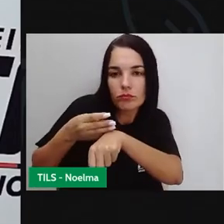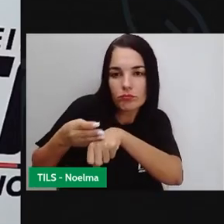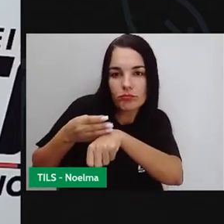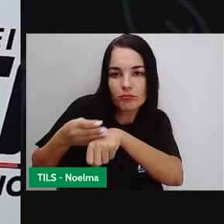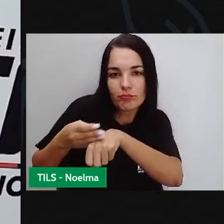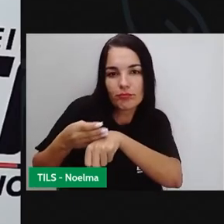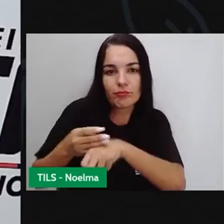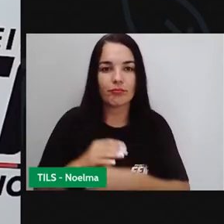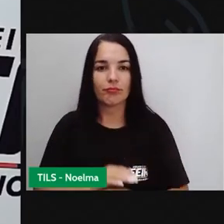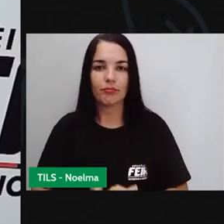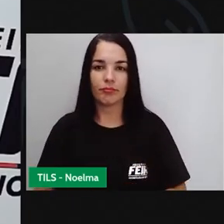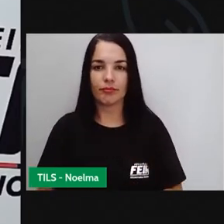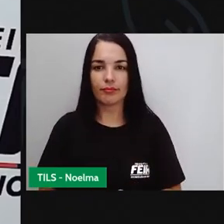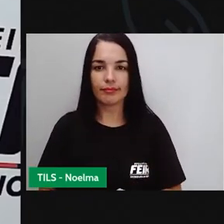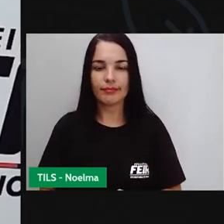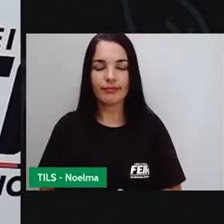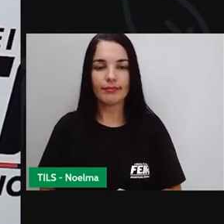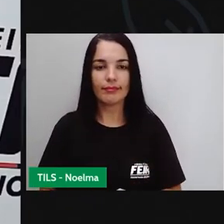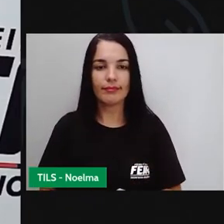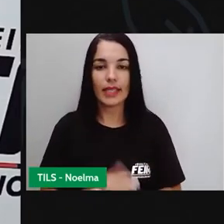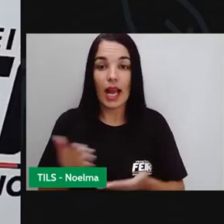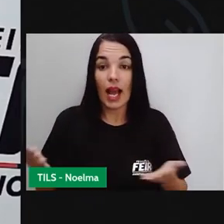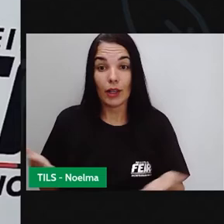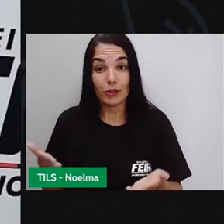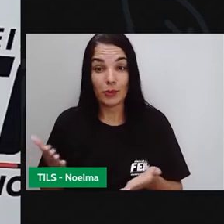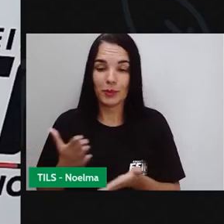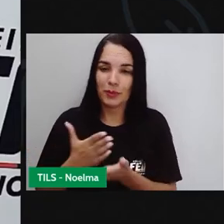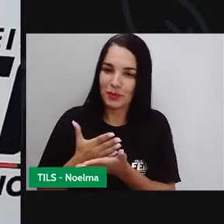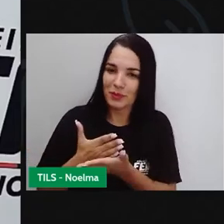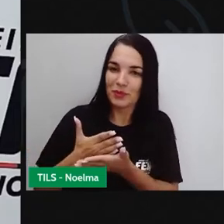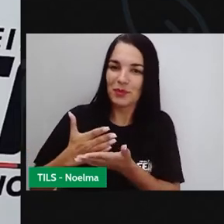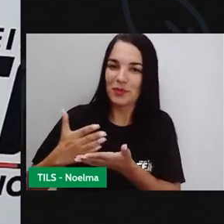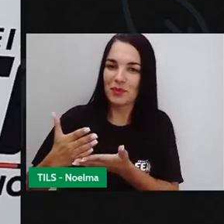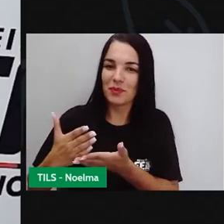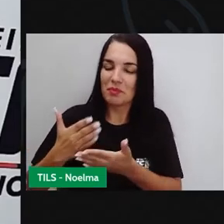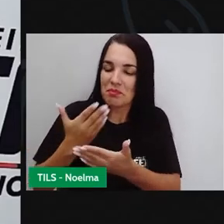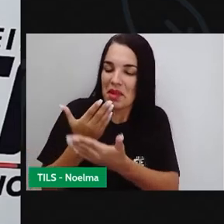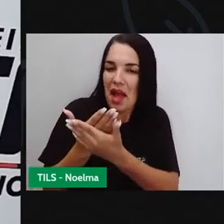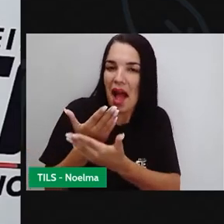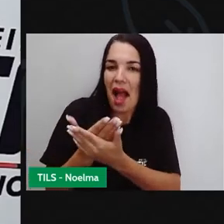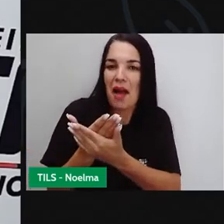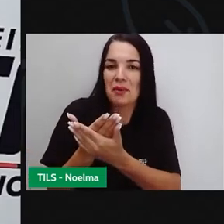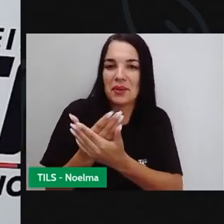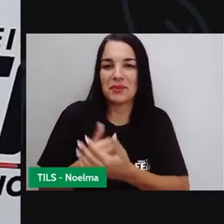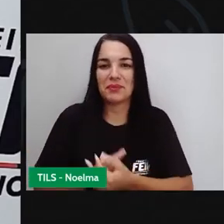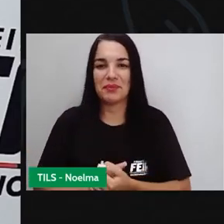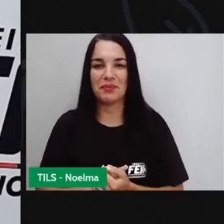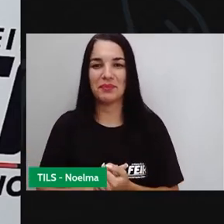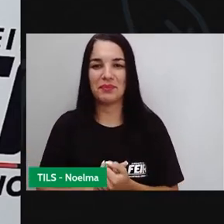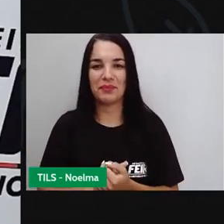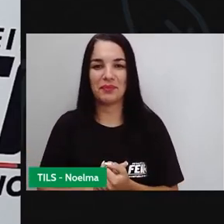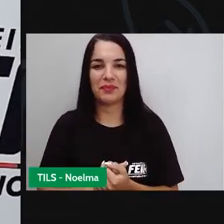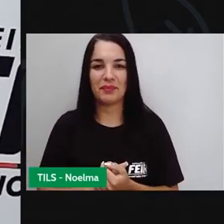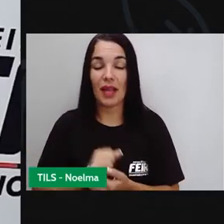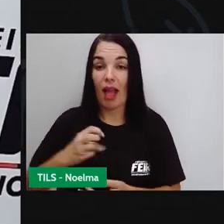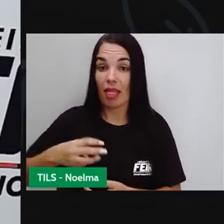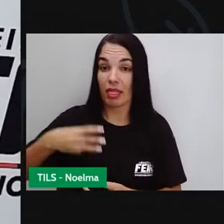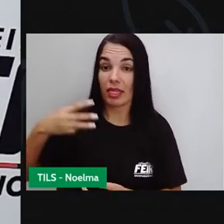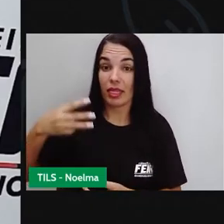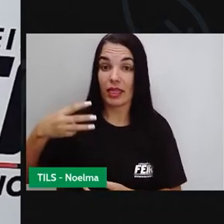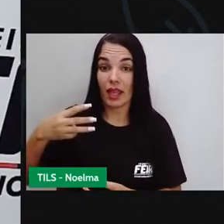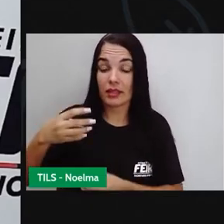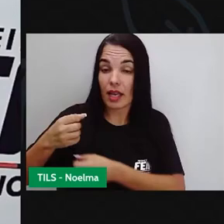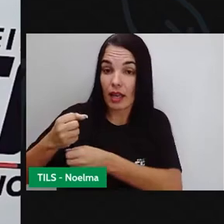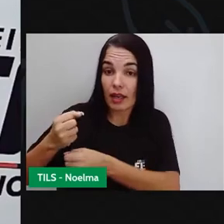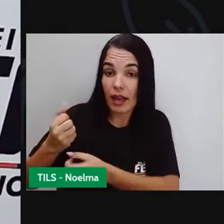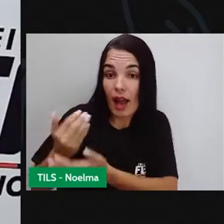Nós vamos então dar início à nossa aula, à nossa terceira aula, para o